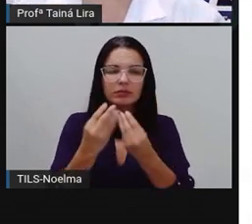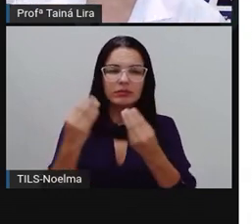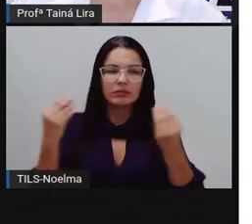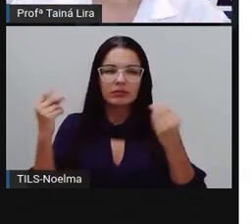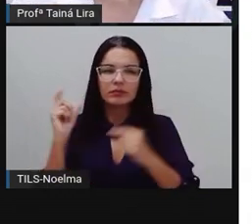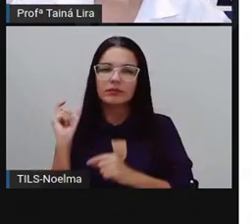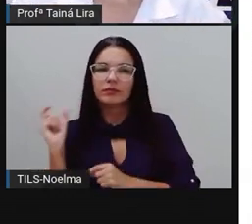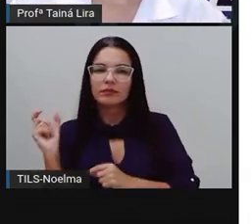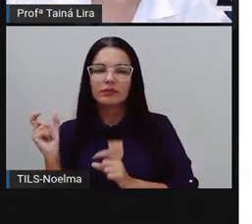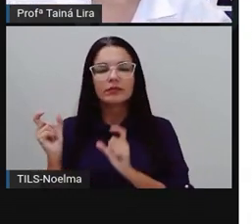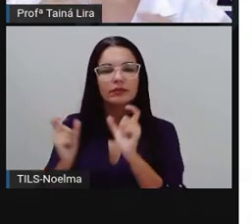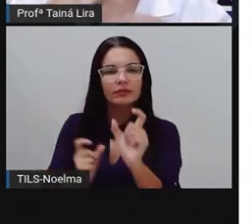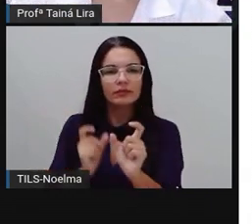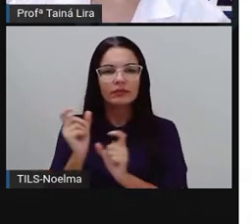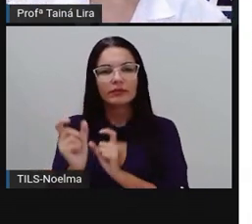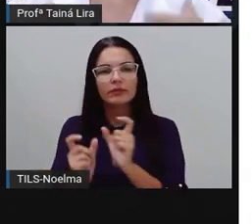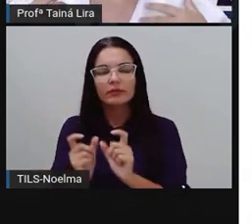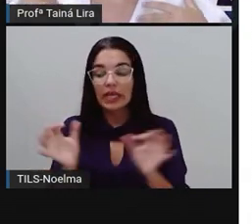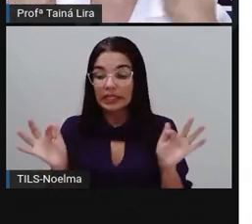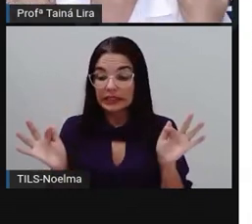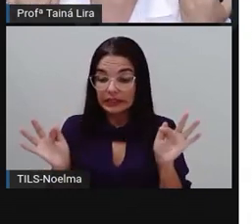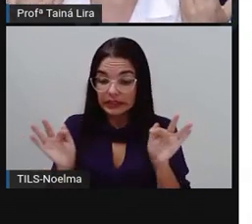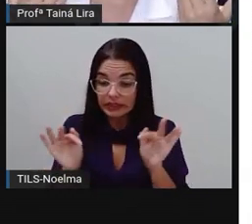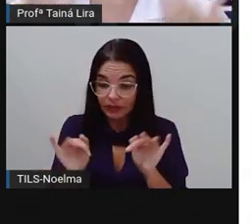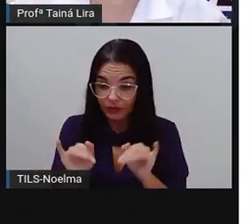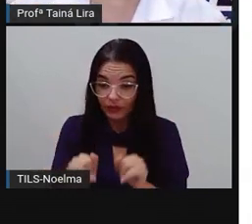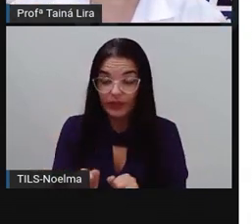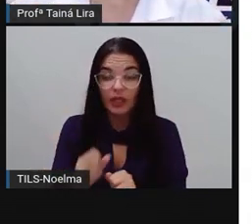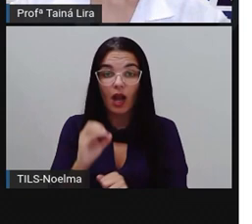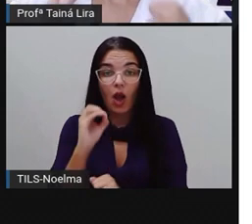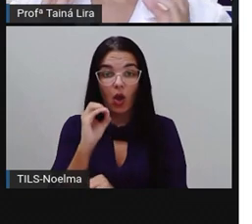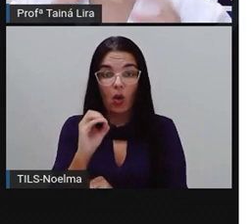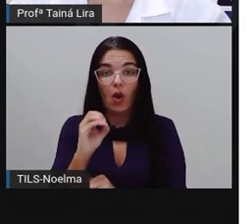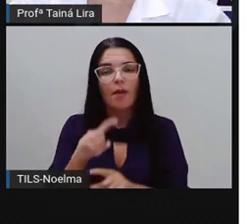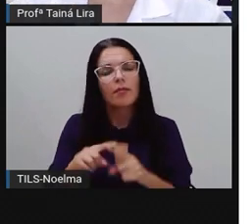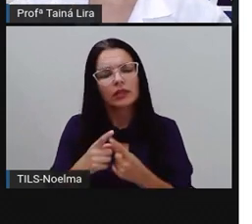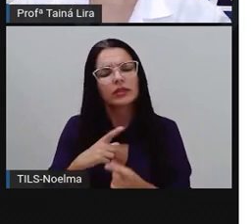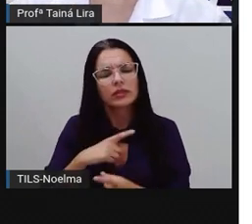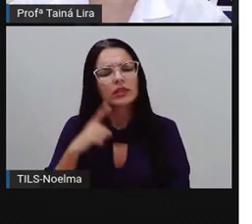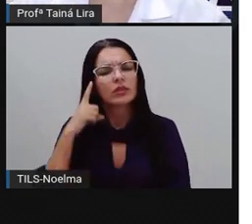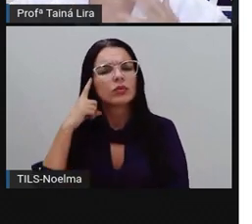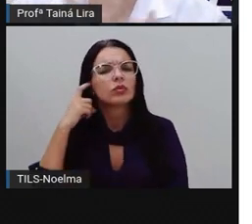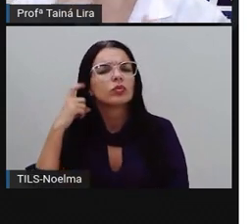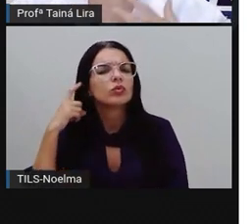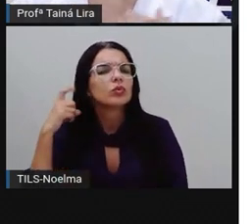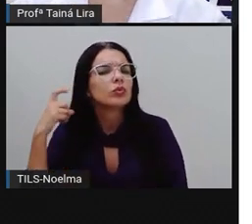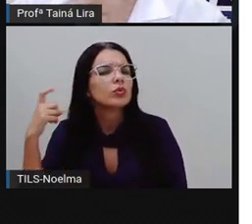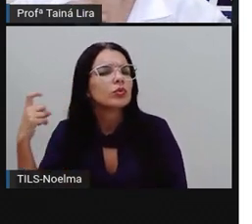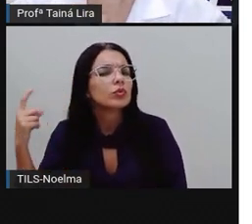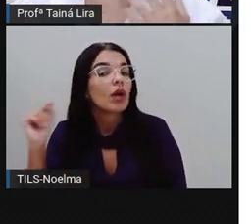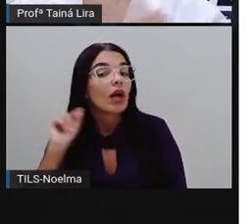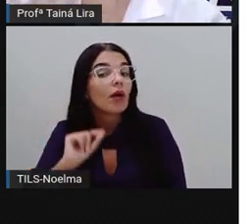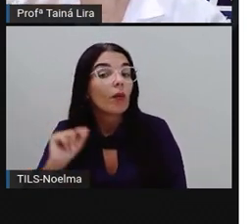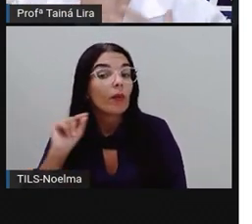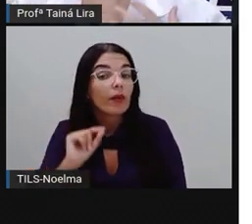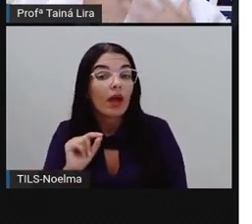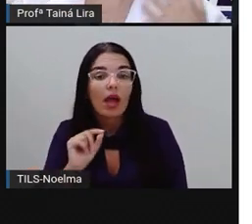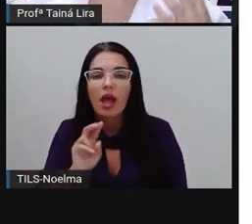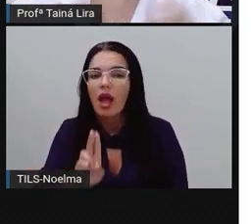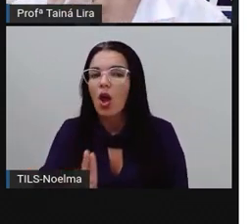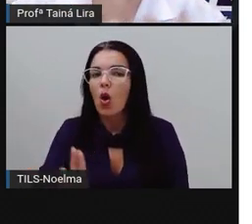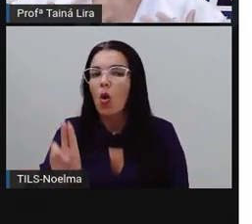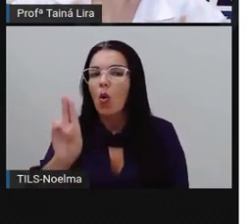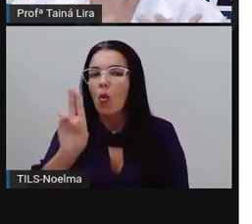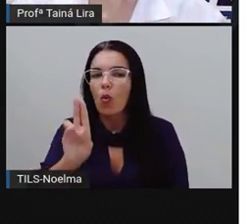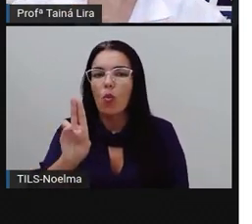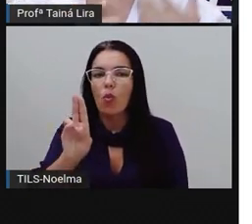aí, que elas terminam com a letra o, mas quando nós pronunciamos, parece, né, que